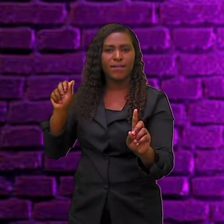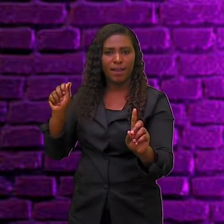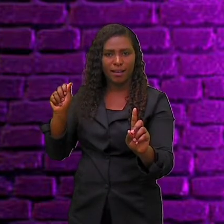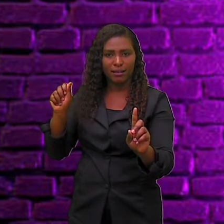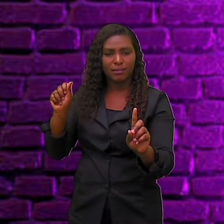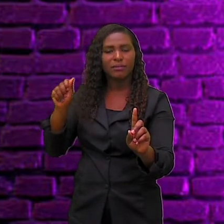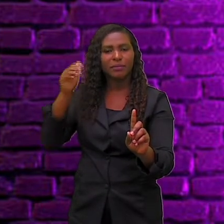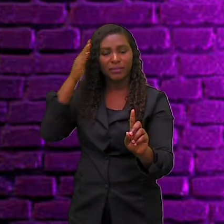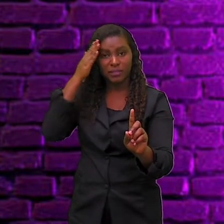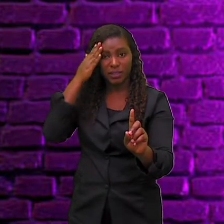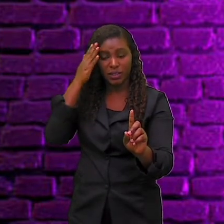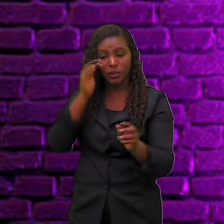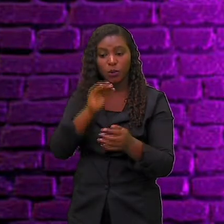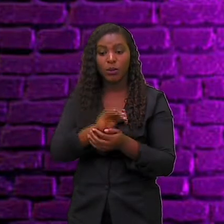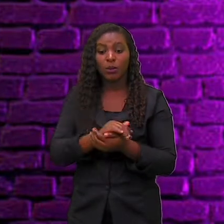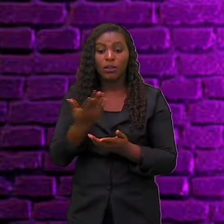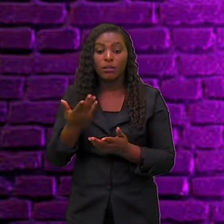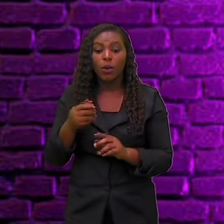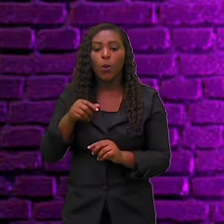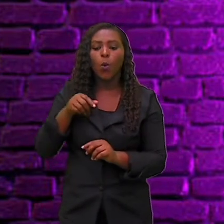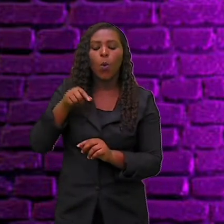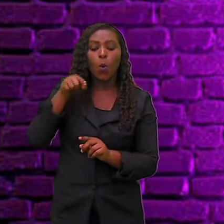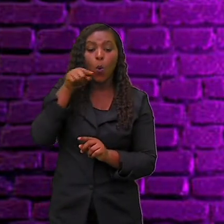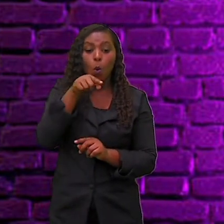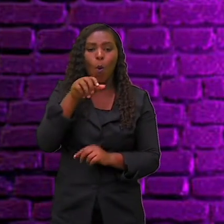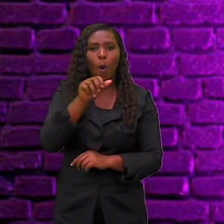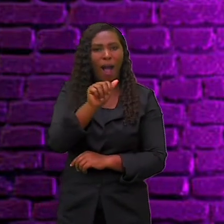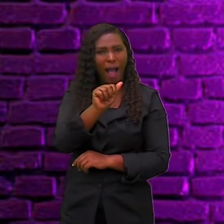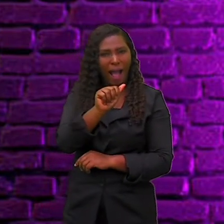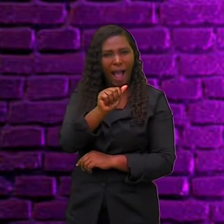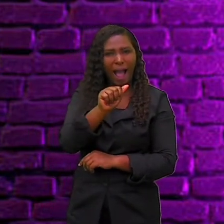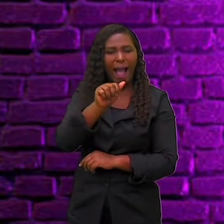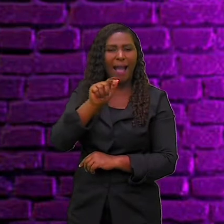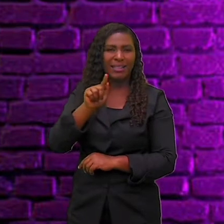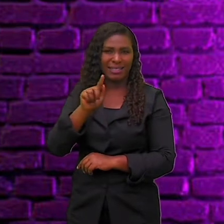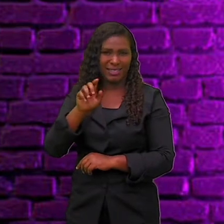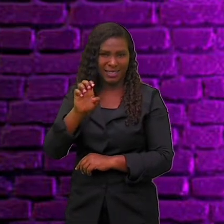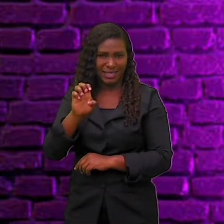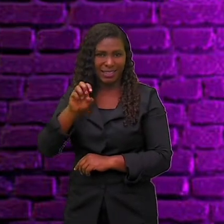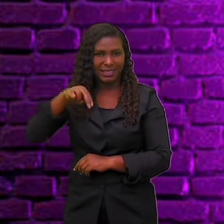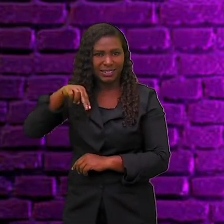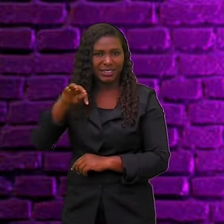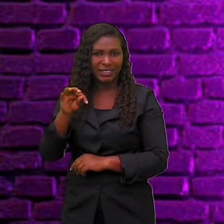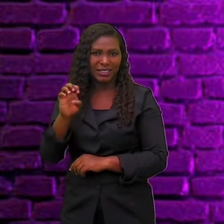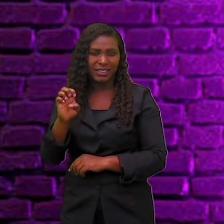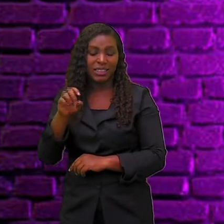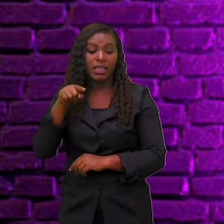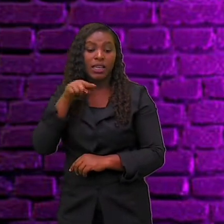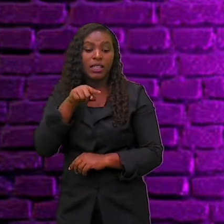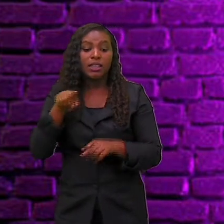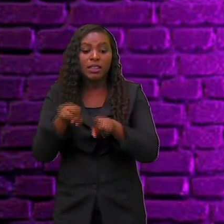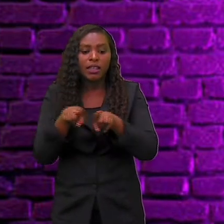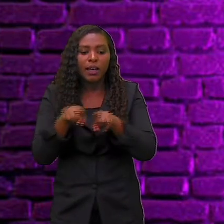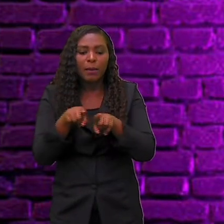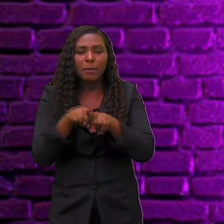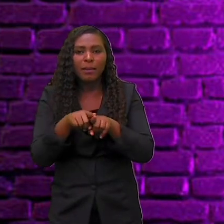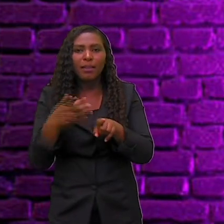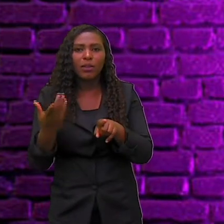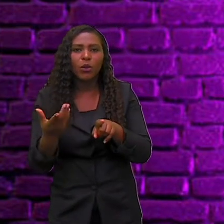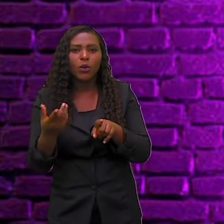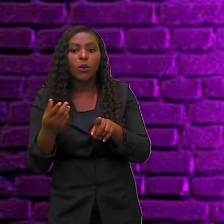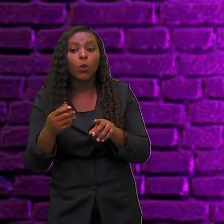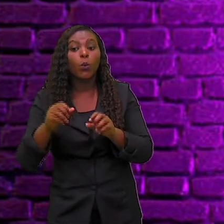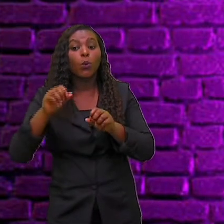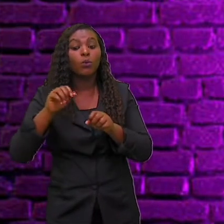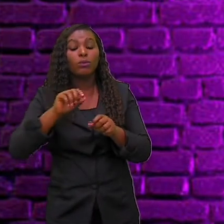da voz ativa. E isso eu já expliquei, não é mesmo? Agora, presta atenção. Vamos observar os